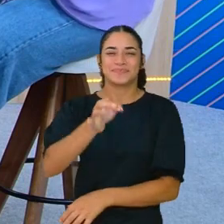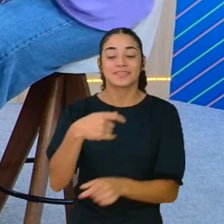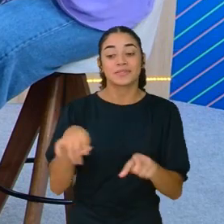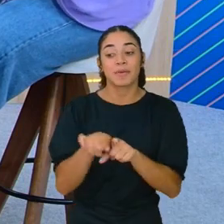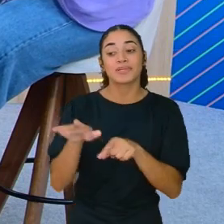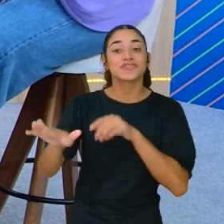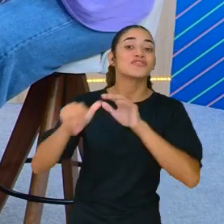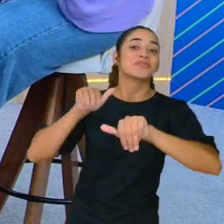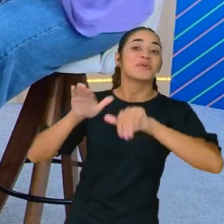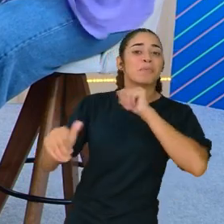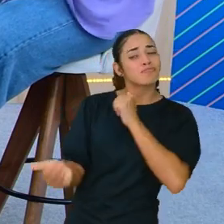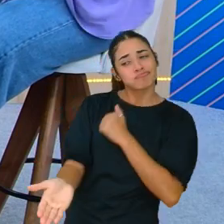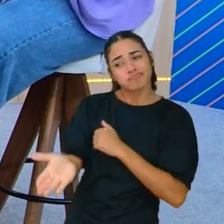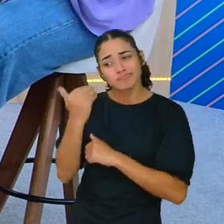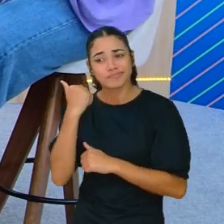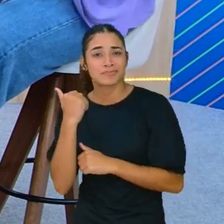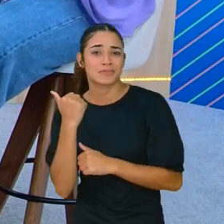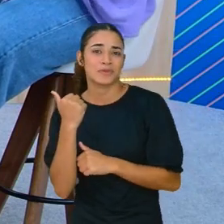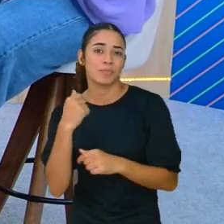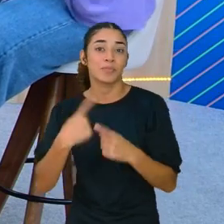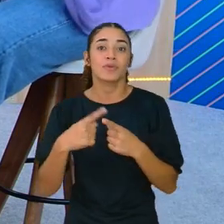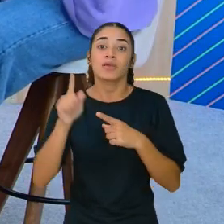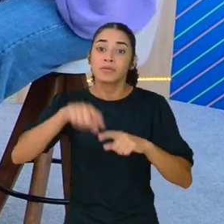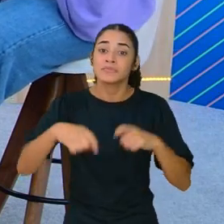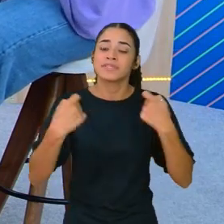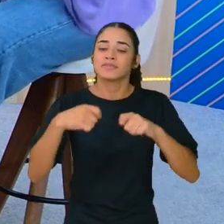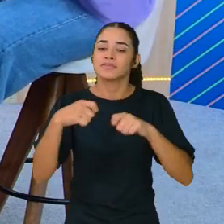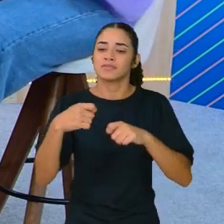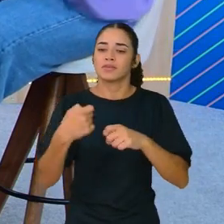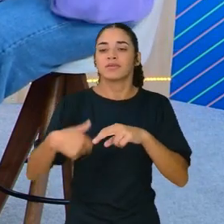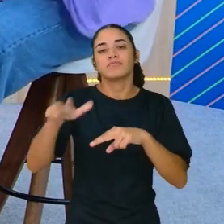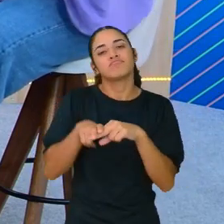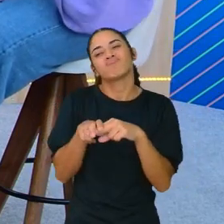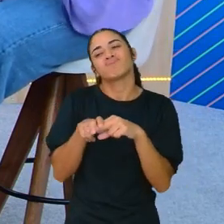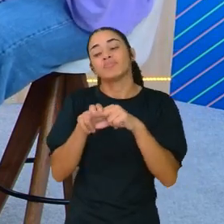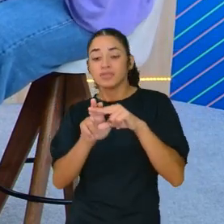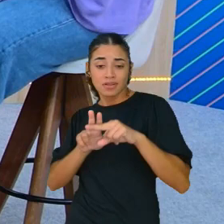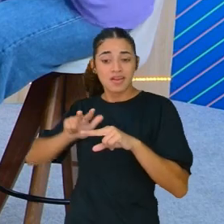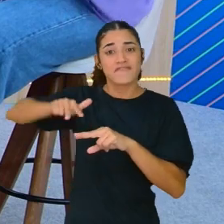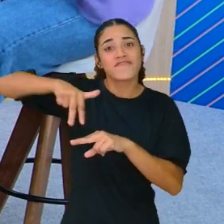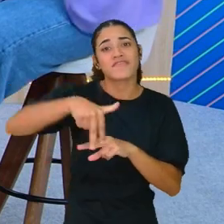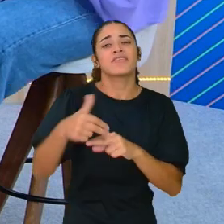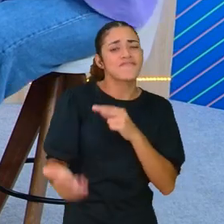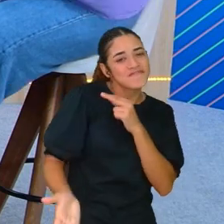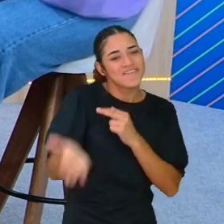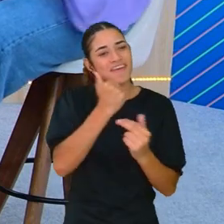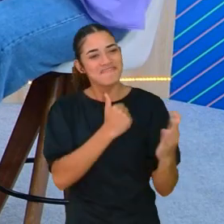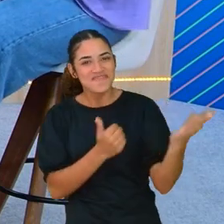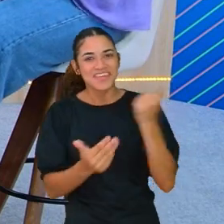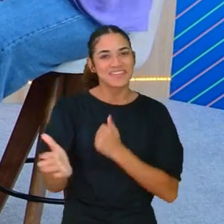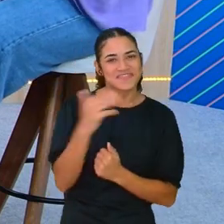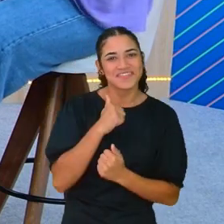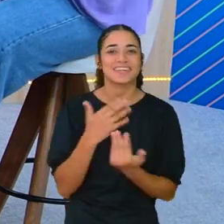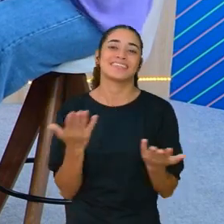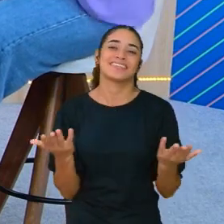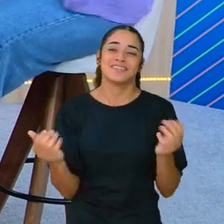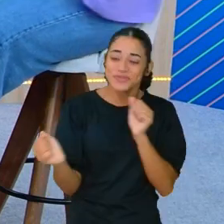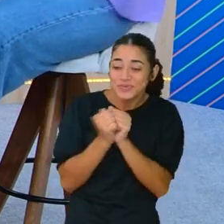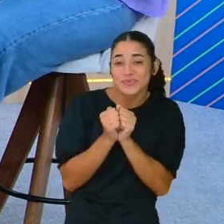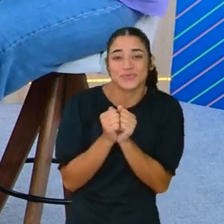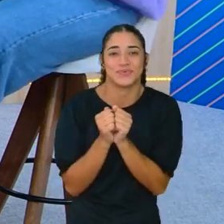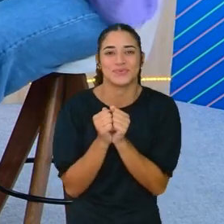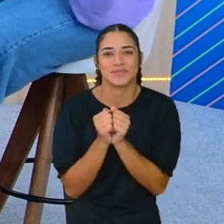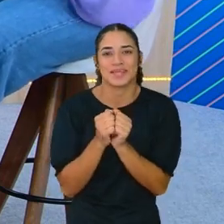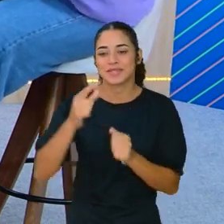chamando, porque é preciso que... Levante da cadeira, venha comigo, venha comigo. Não